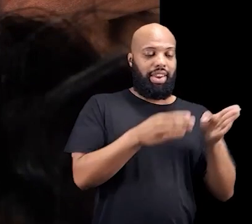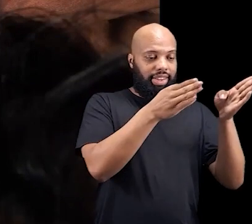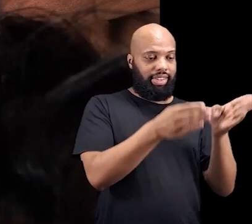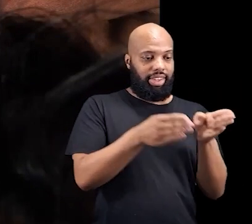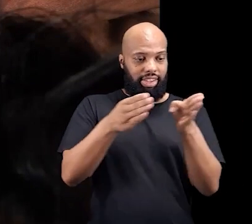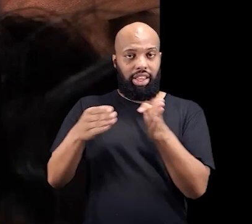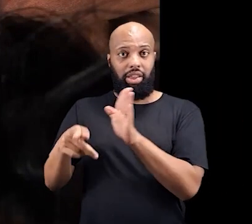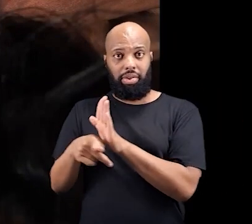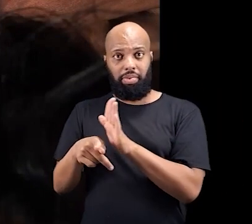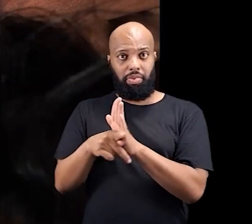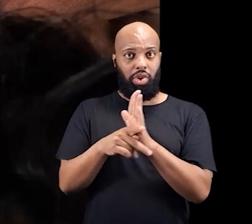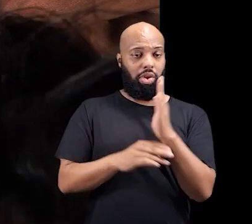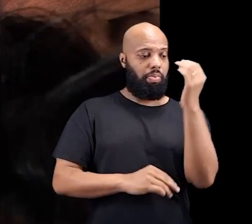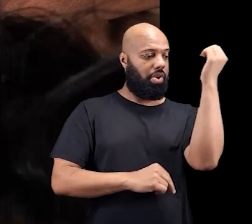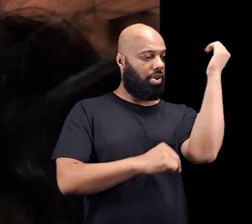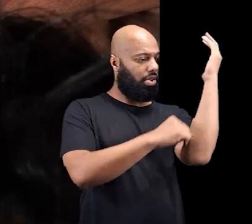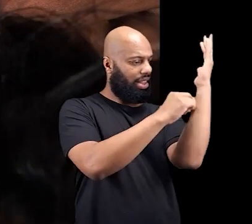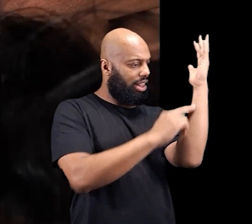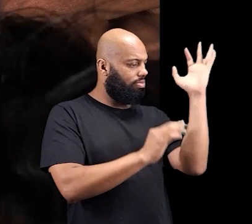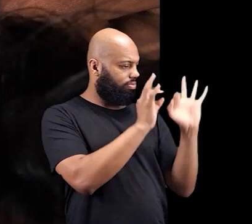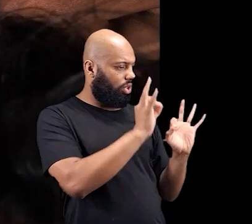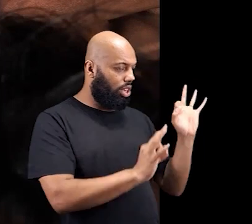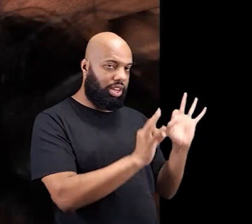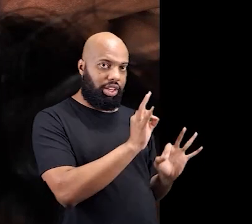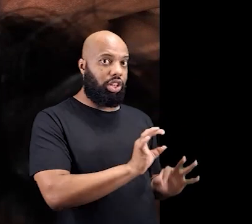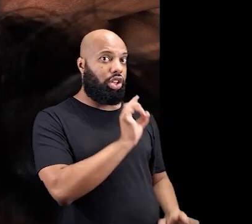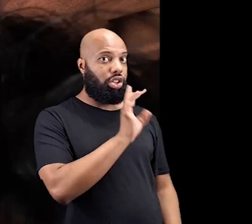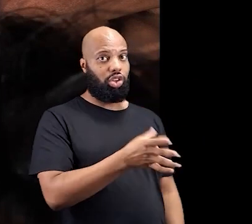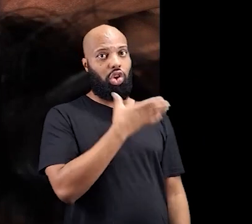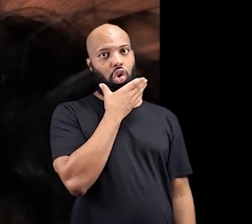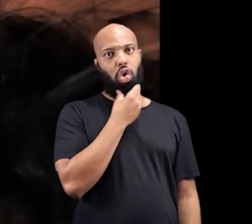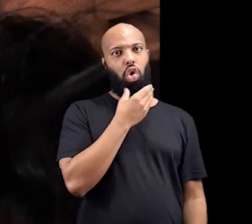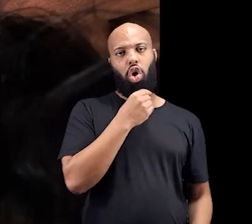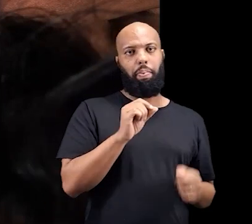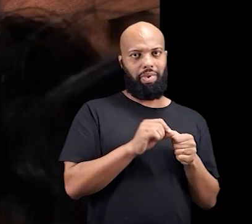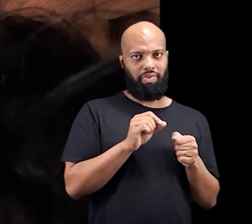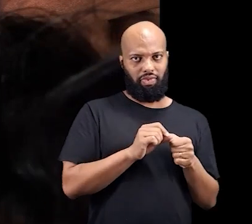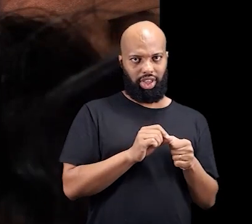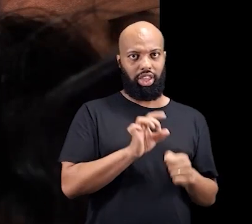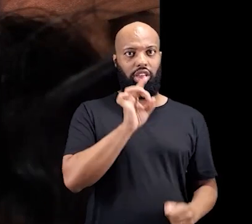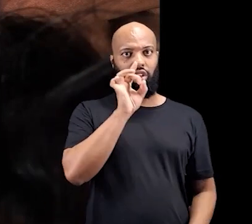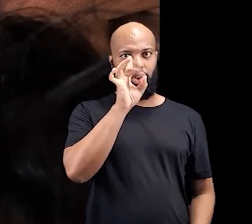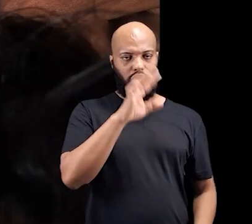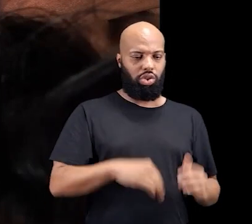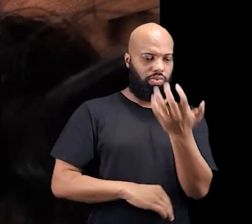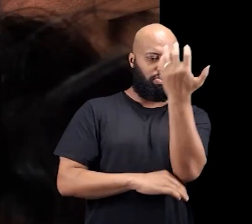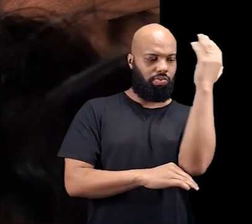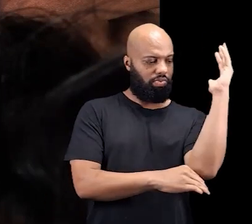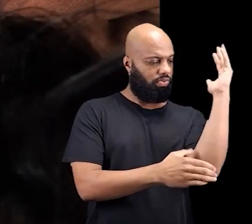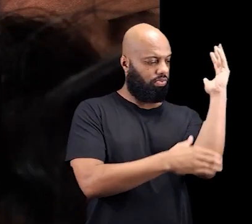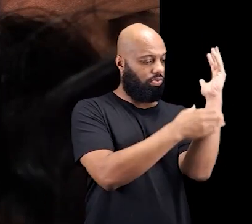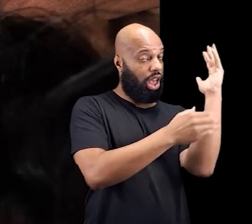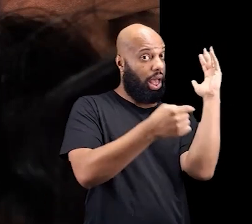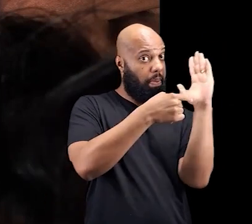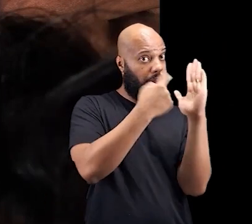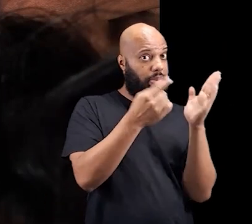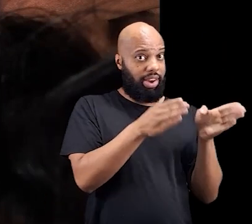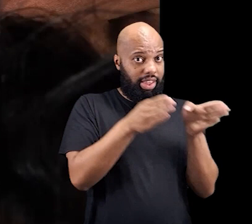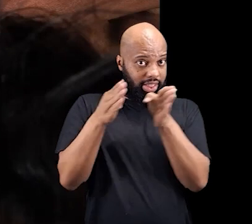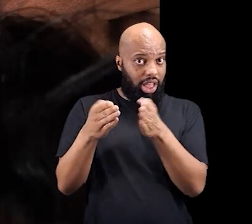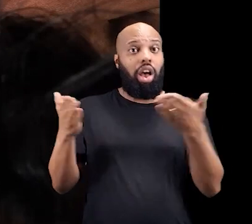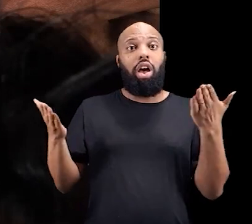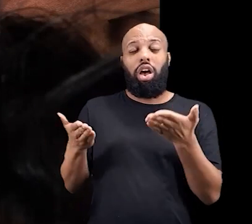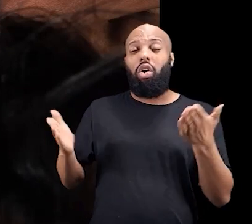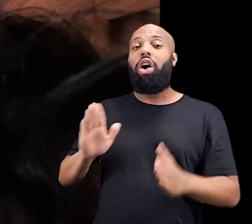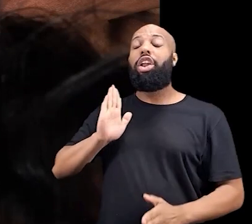As primeiras etapas, né? De ritualização do tronco é reservada para os homens. Nesse momento, são eles que fazem.